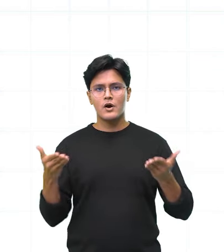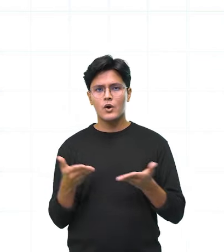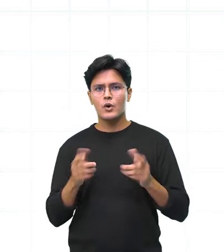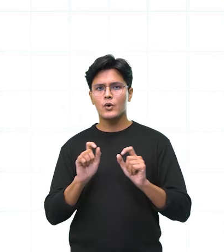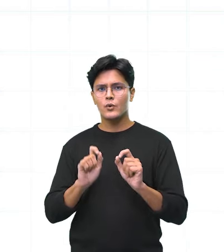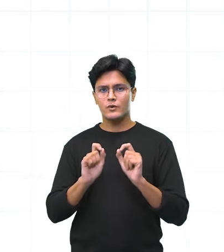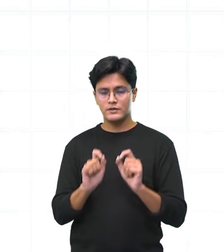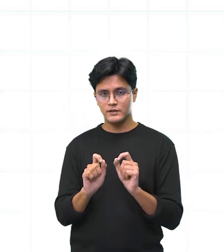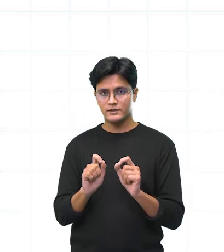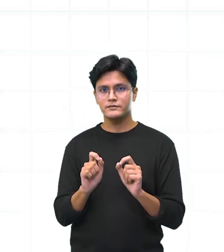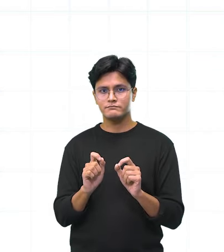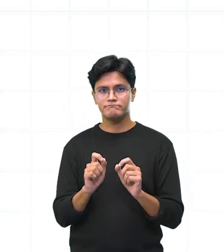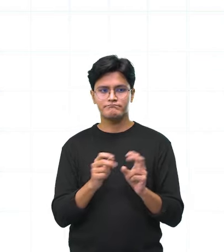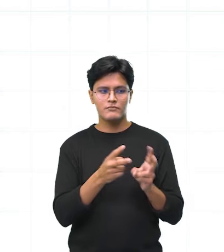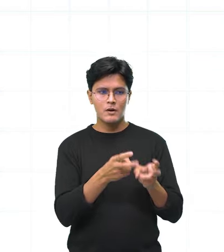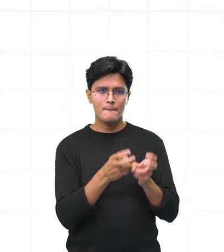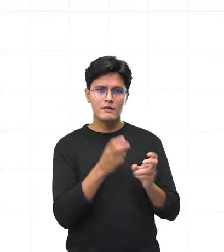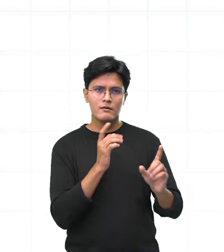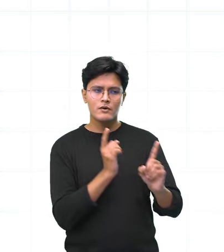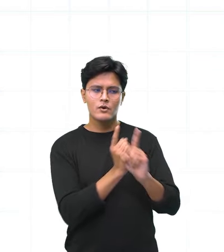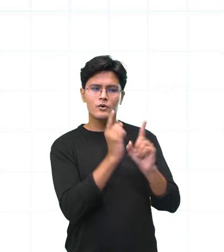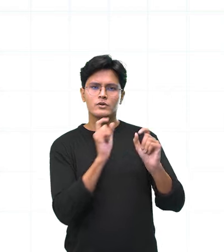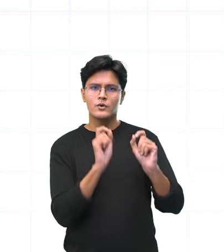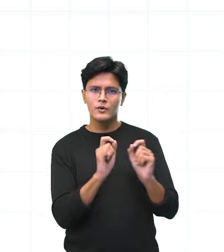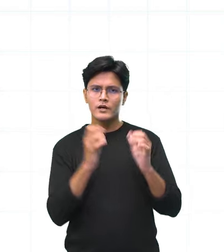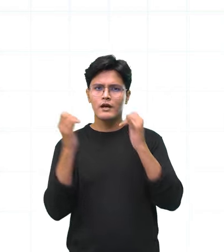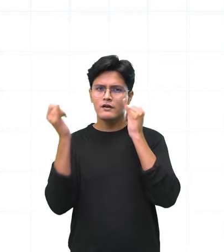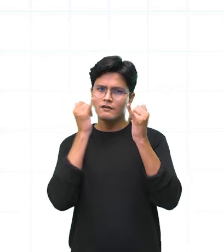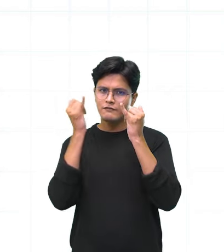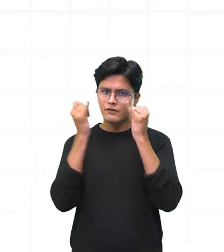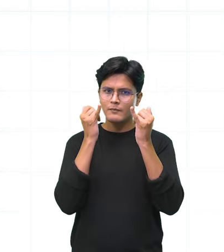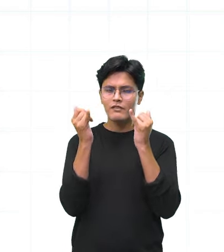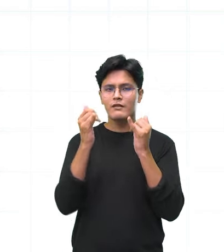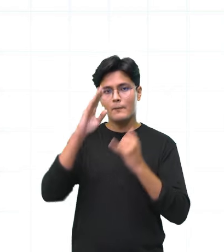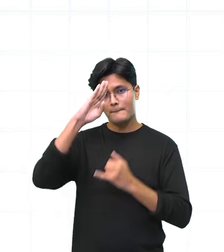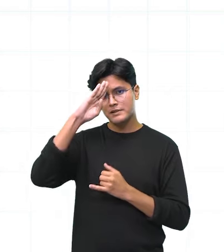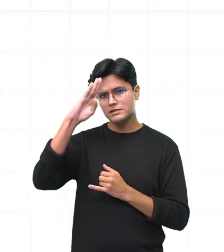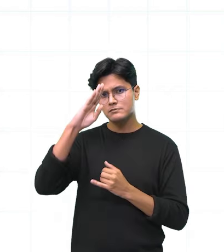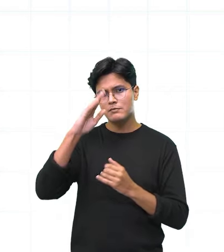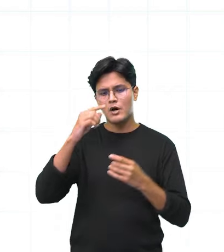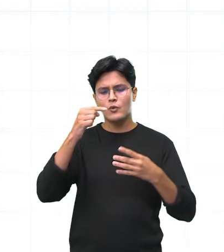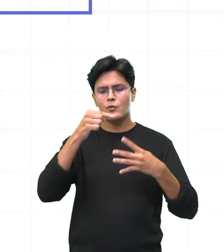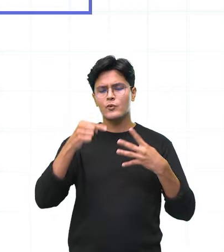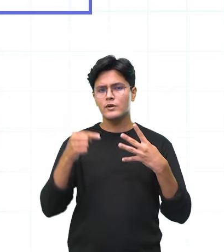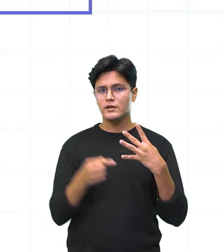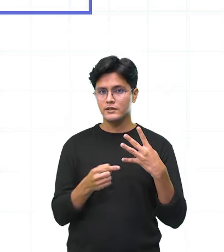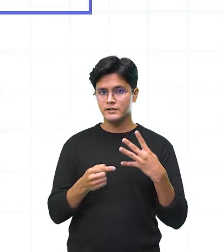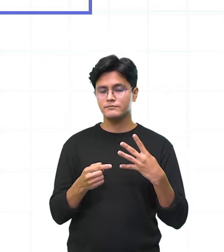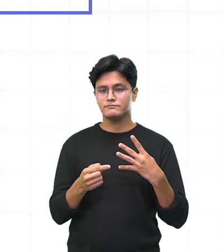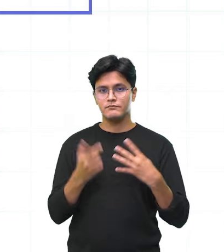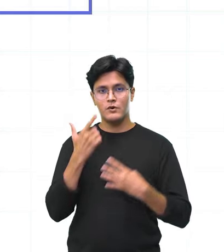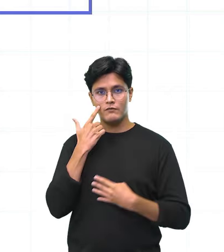vamos verificar o que que tem aí de informação principal? Vamos lá verificar a informação